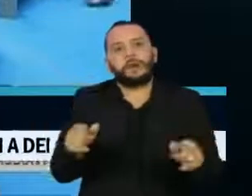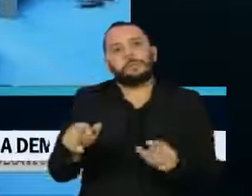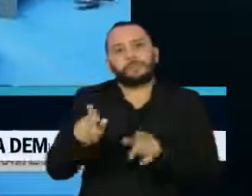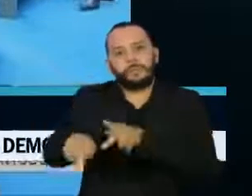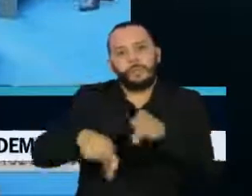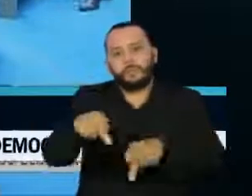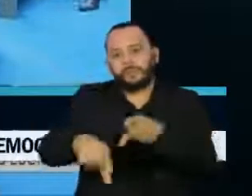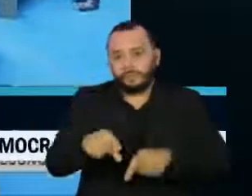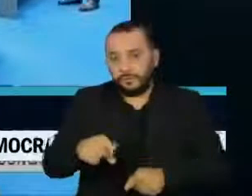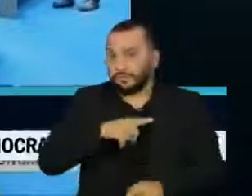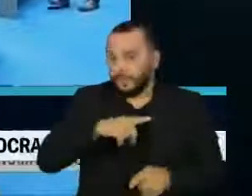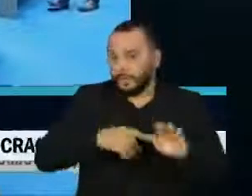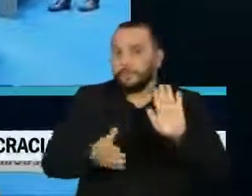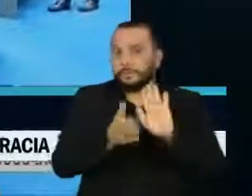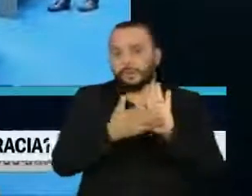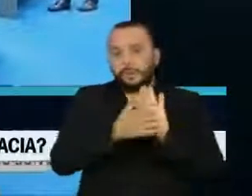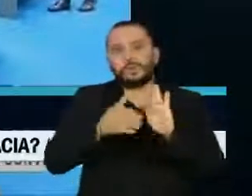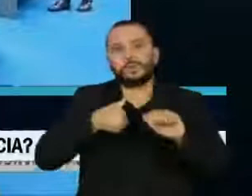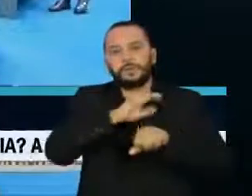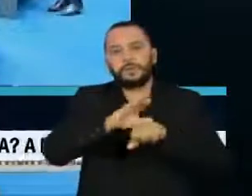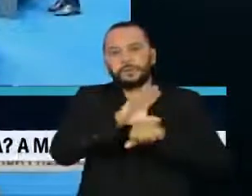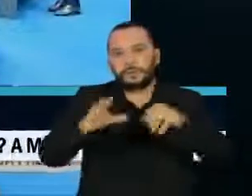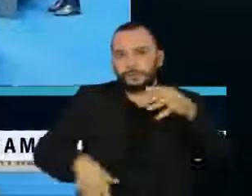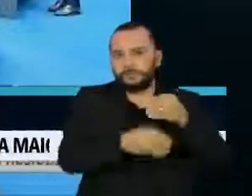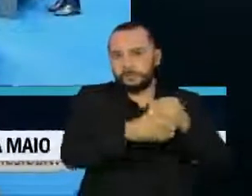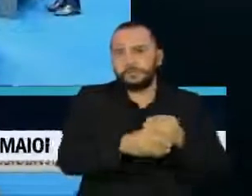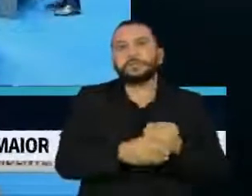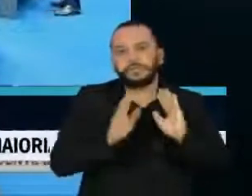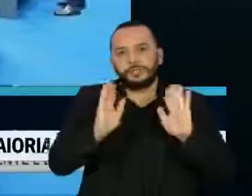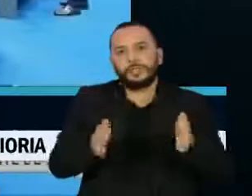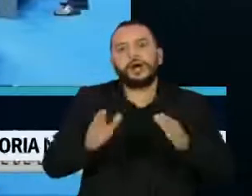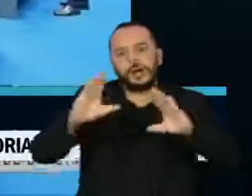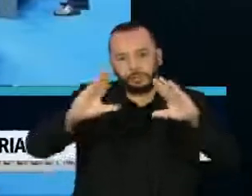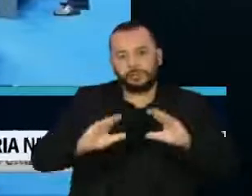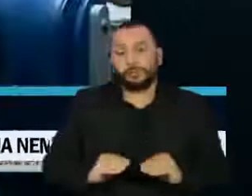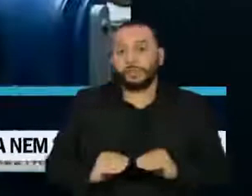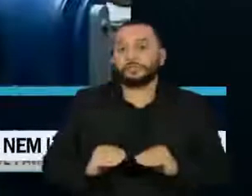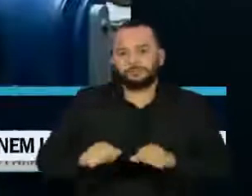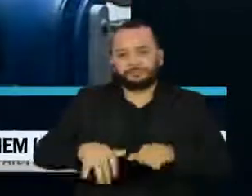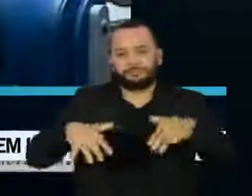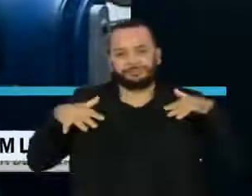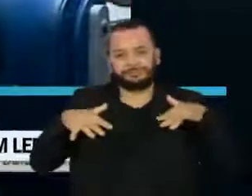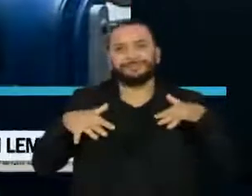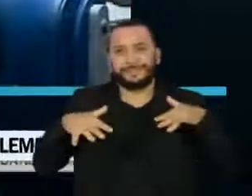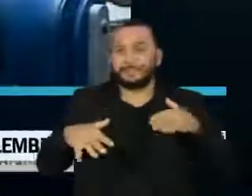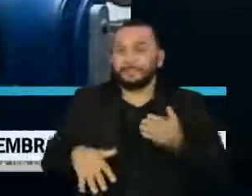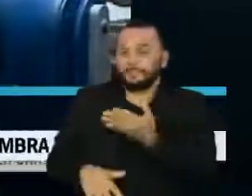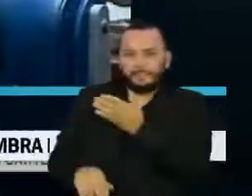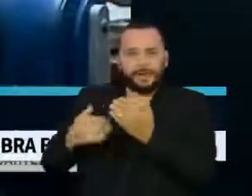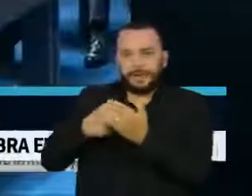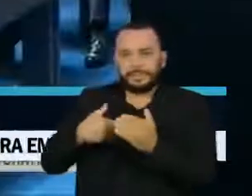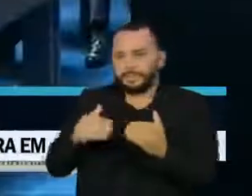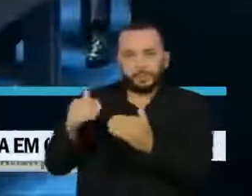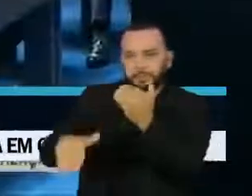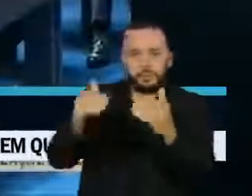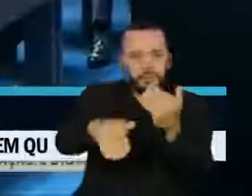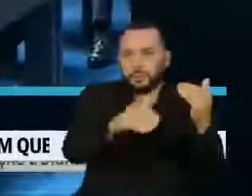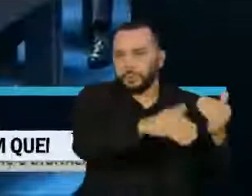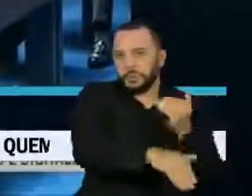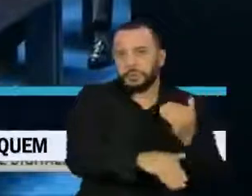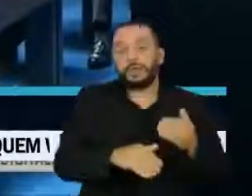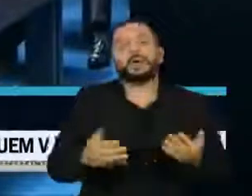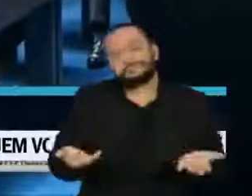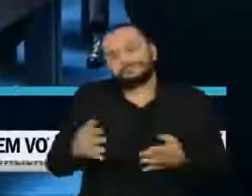proposta de emenda à Constituição foi apresentada no início da noite no plenário, mas como não houve consenso para a aprovação, os líderes